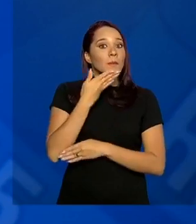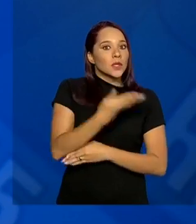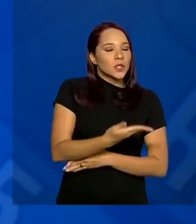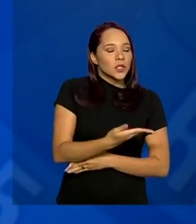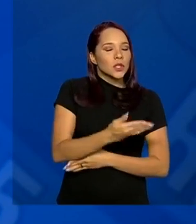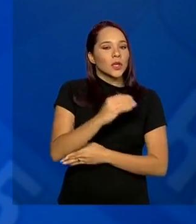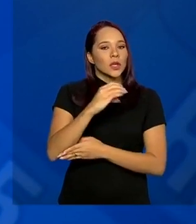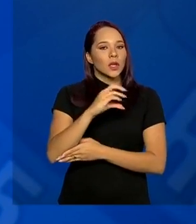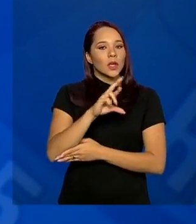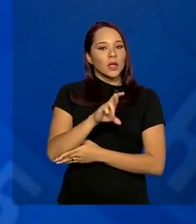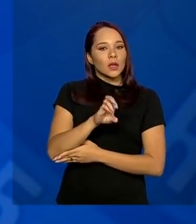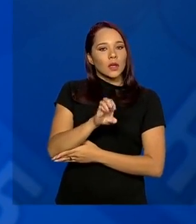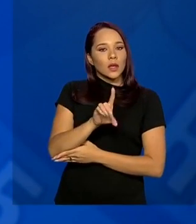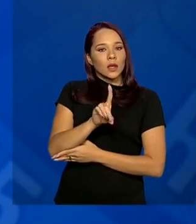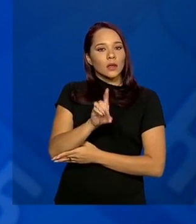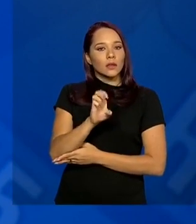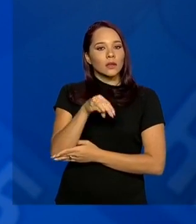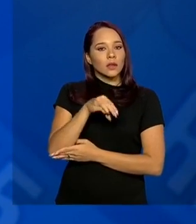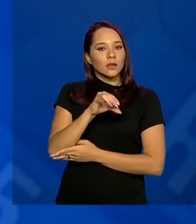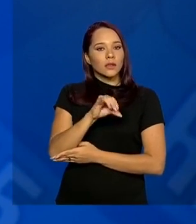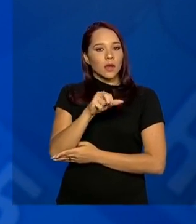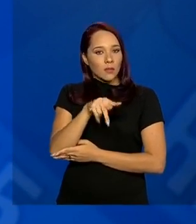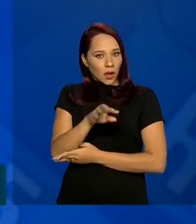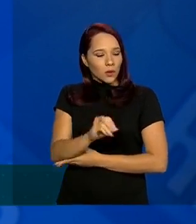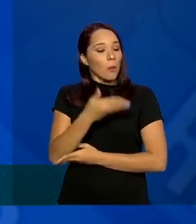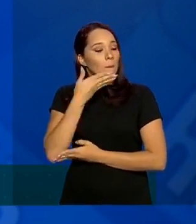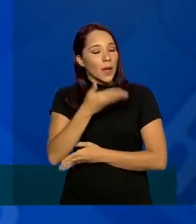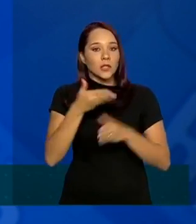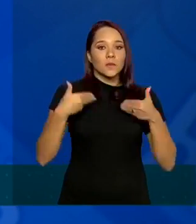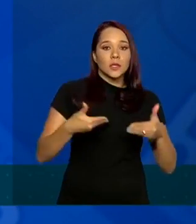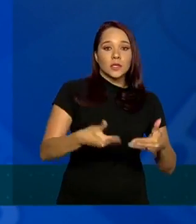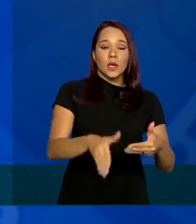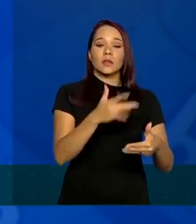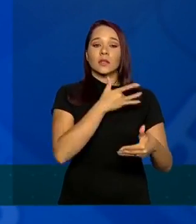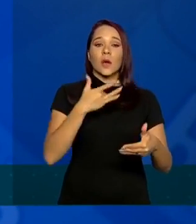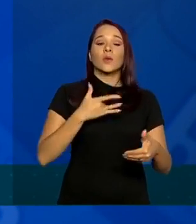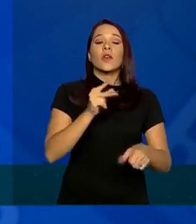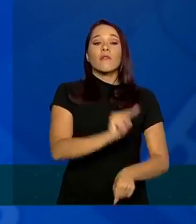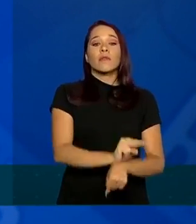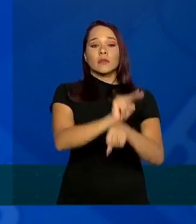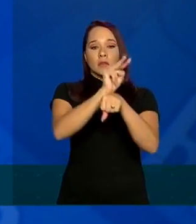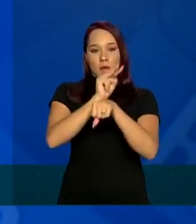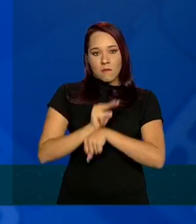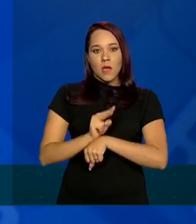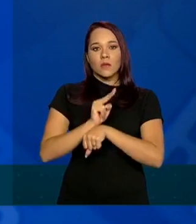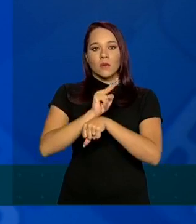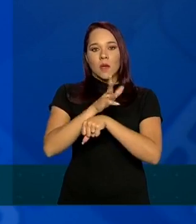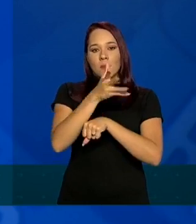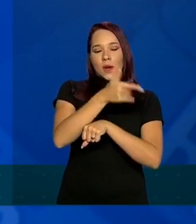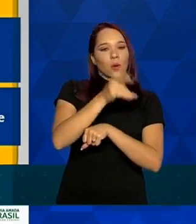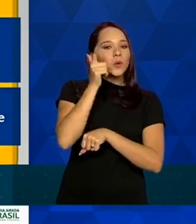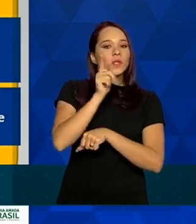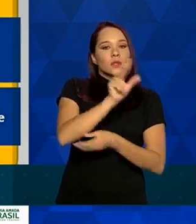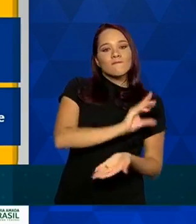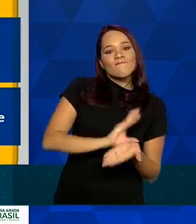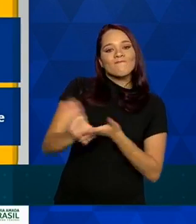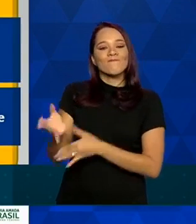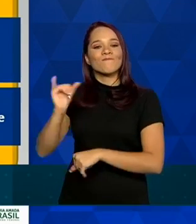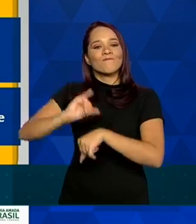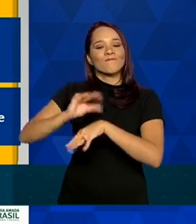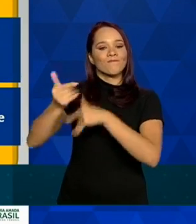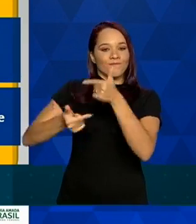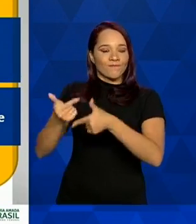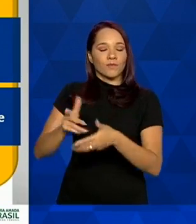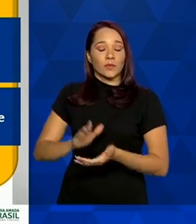credenciamento, peçam para o Ministério da Saúde o financiamento para a implantação desses serviços. O